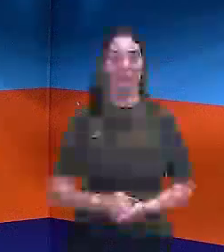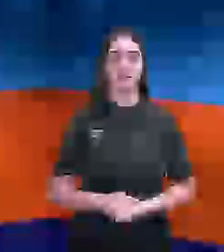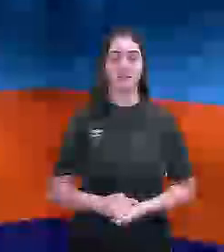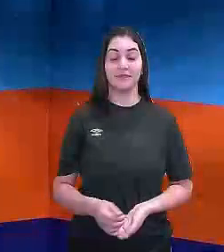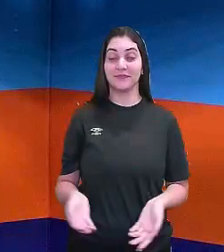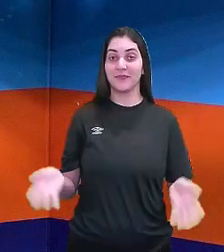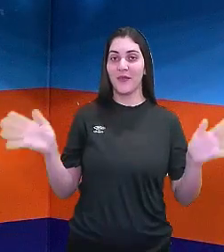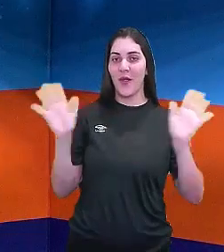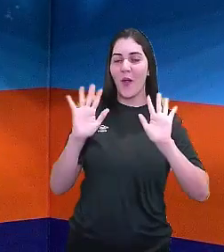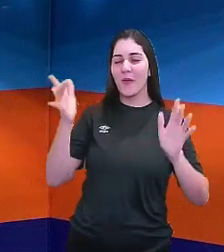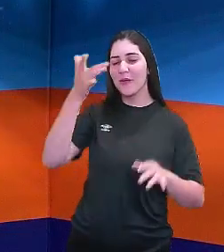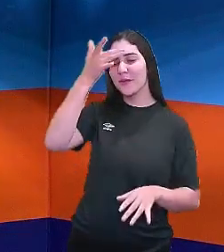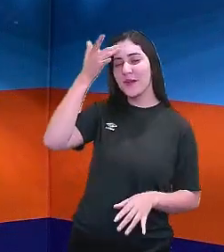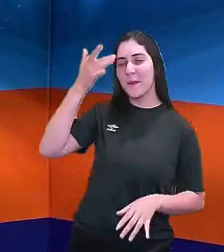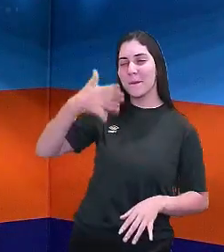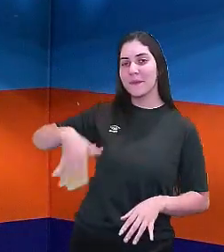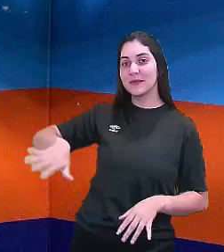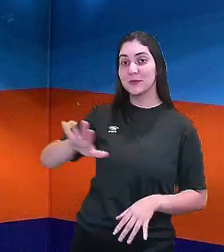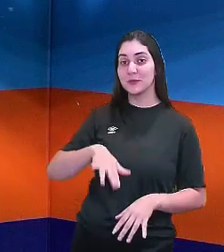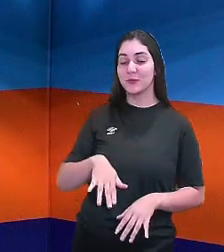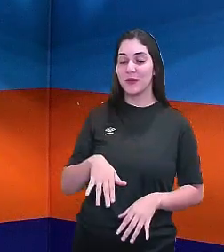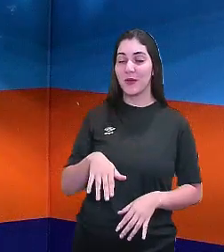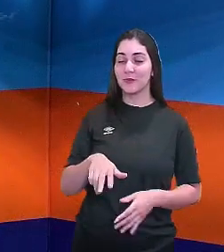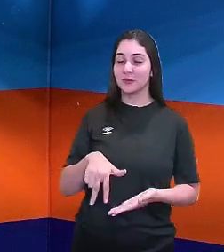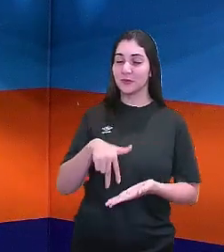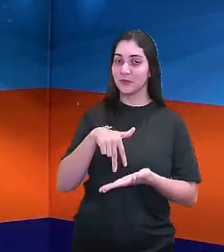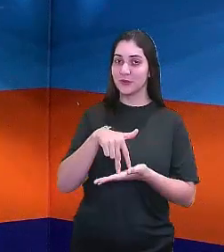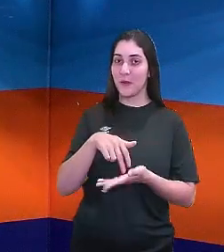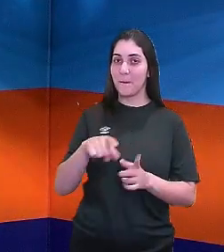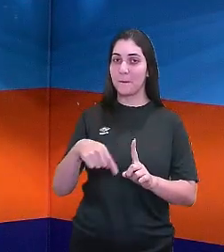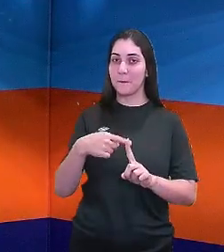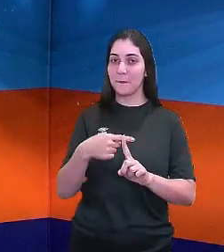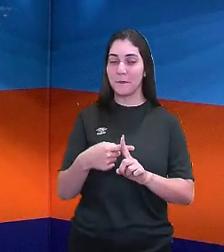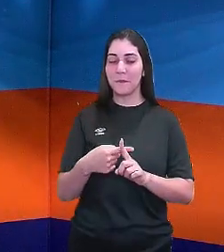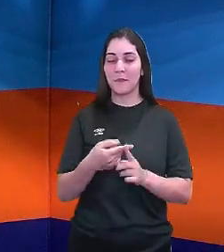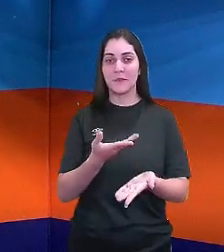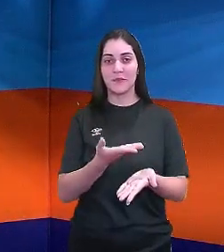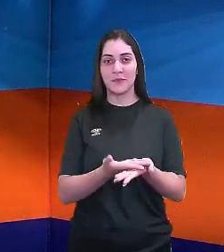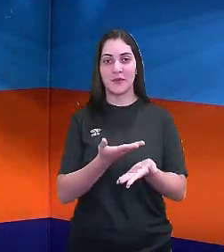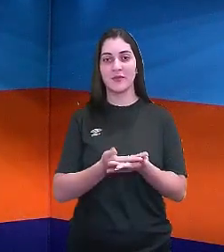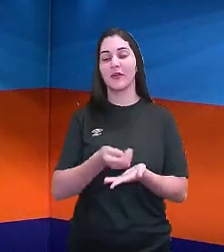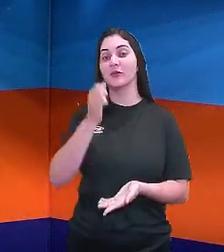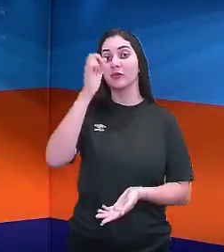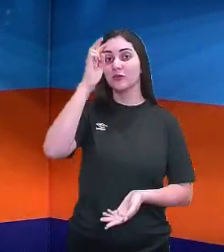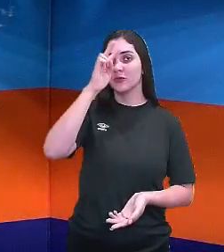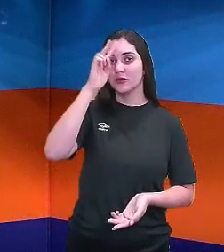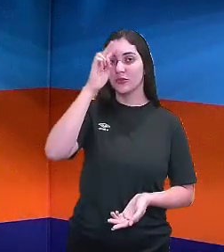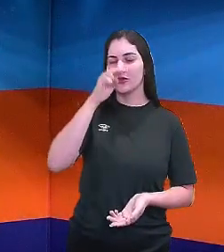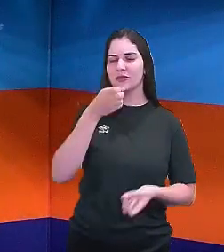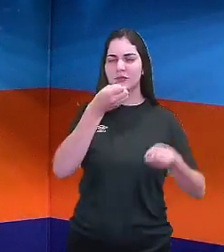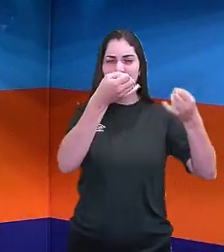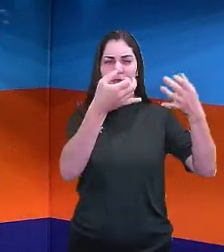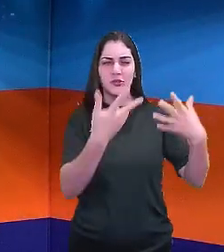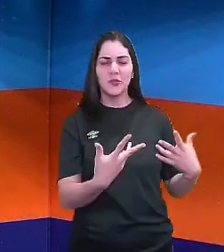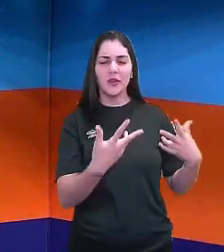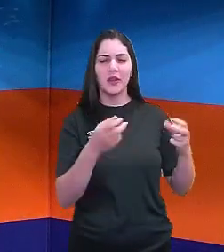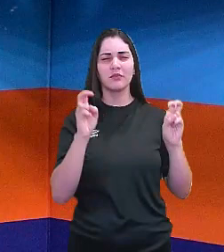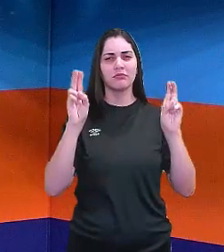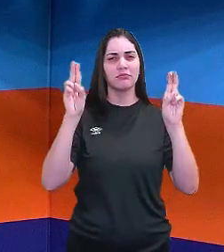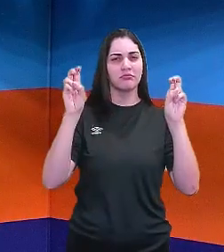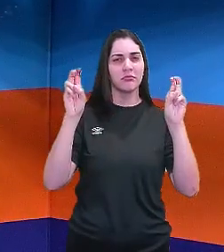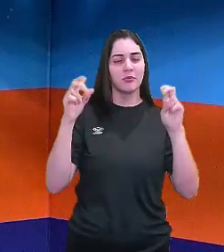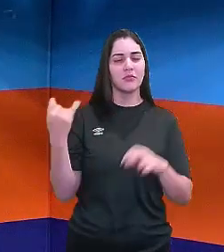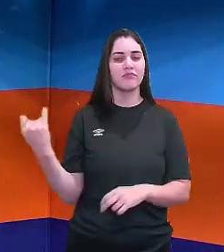Olá pessoal, estamos aqui para mais uma aula de história e falar sobre um tema tão